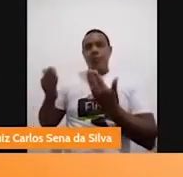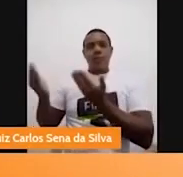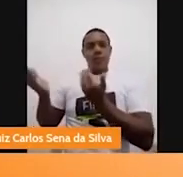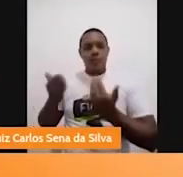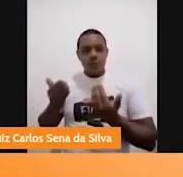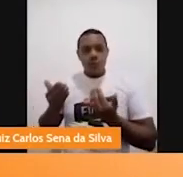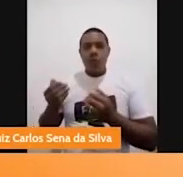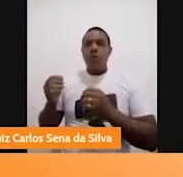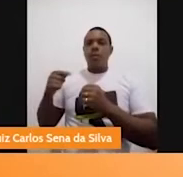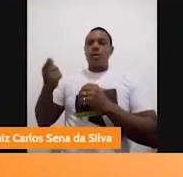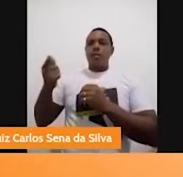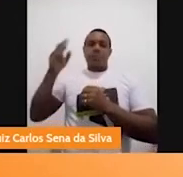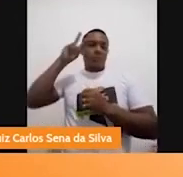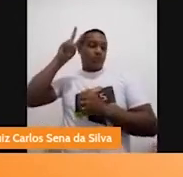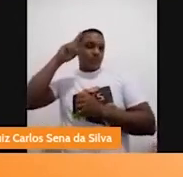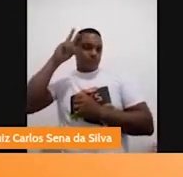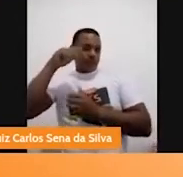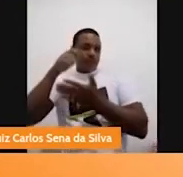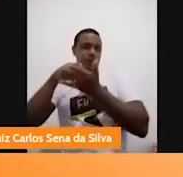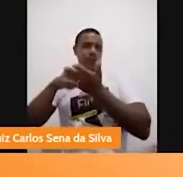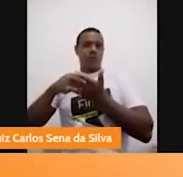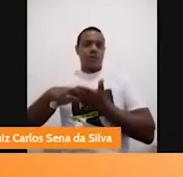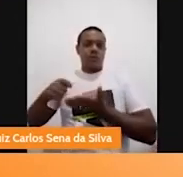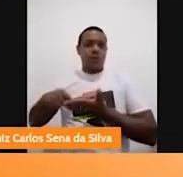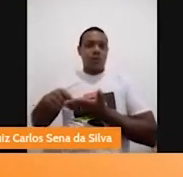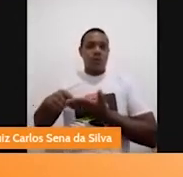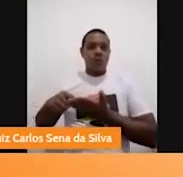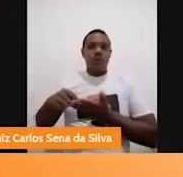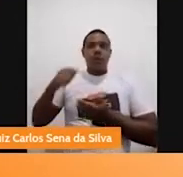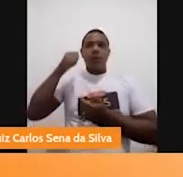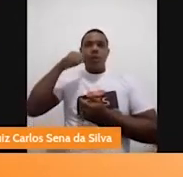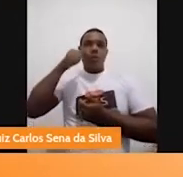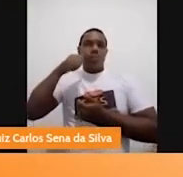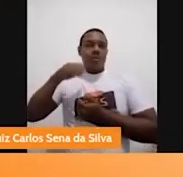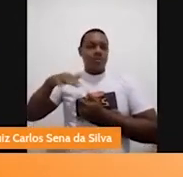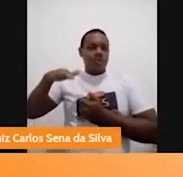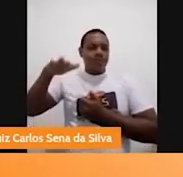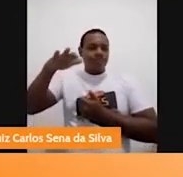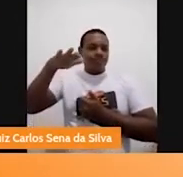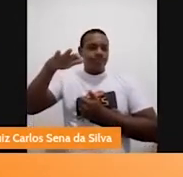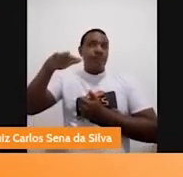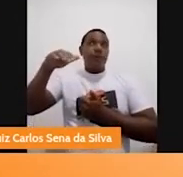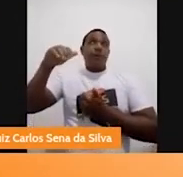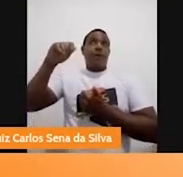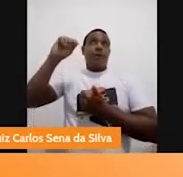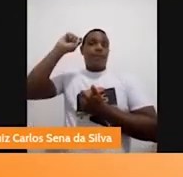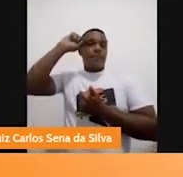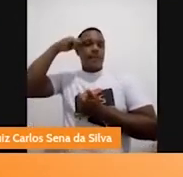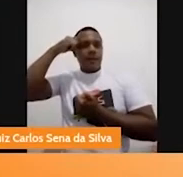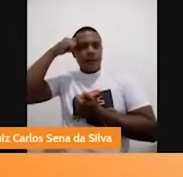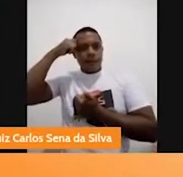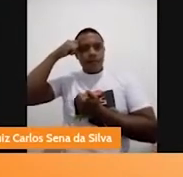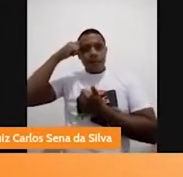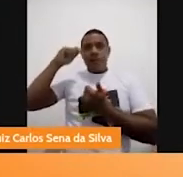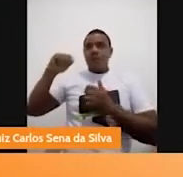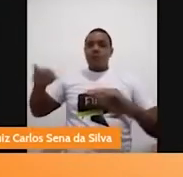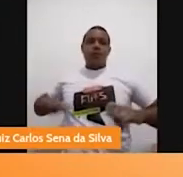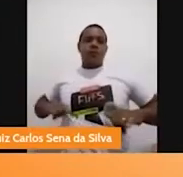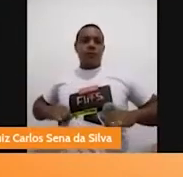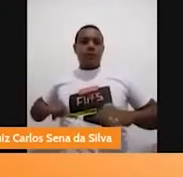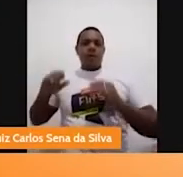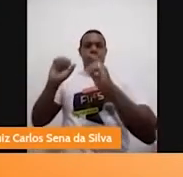negra que fosse vítima de bullying na escola e que, ao longo dessa